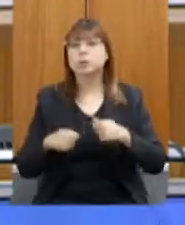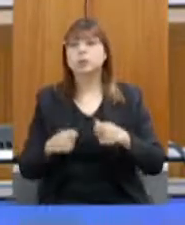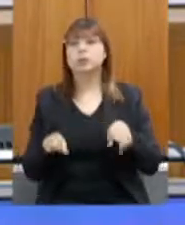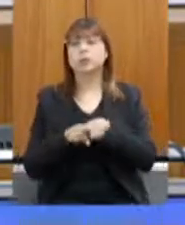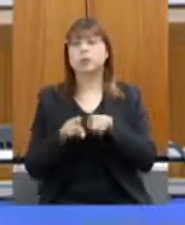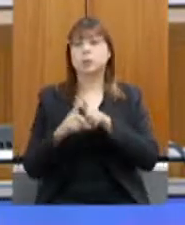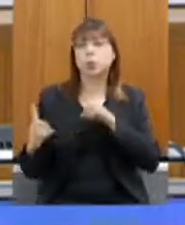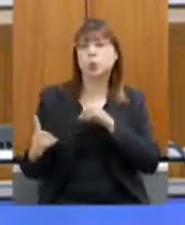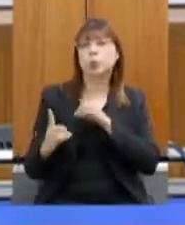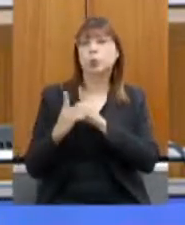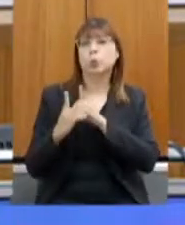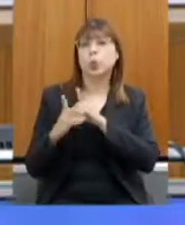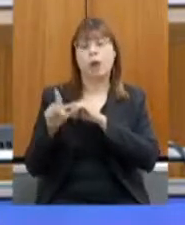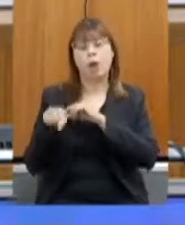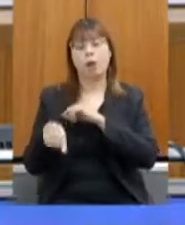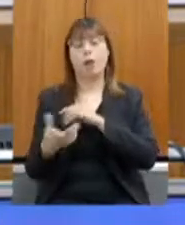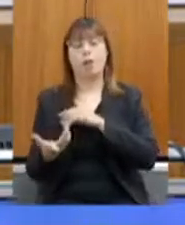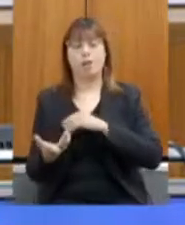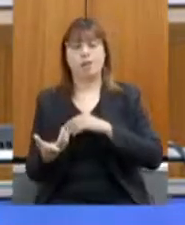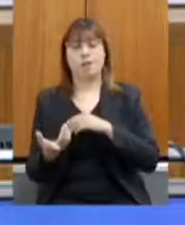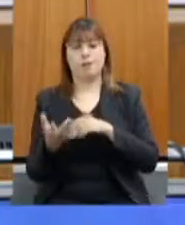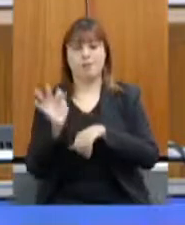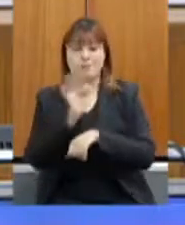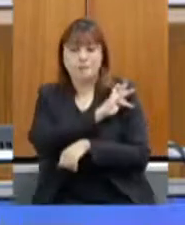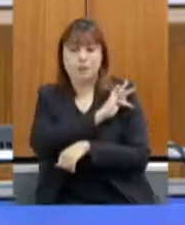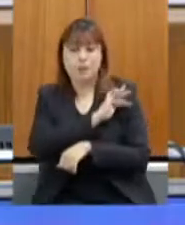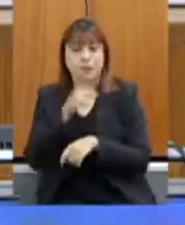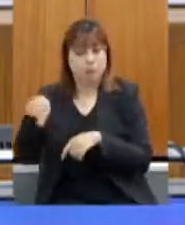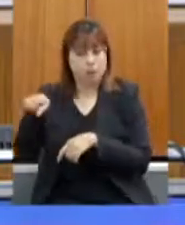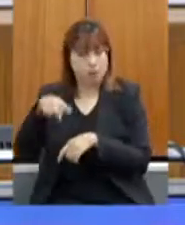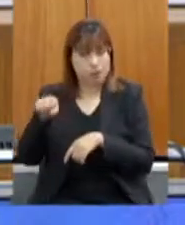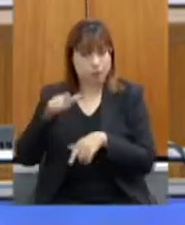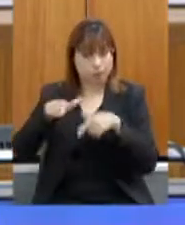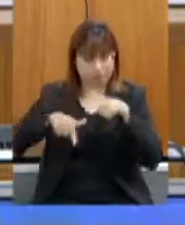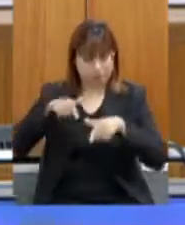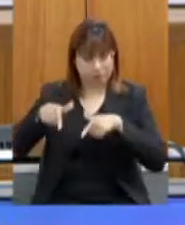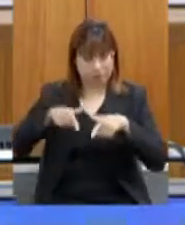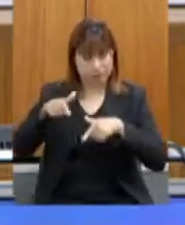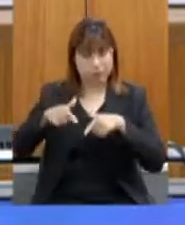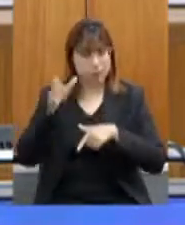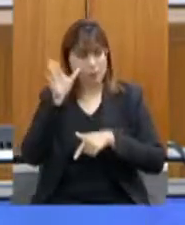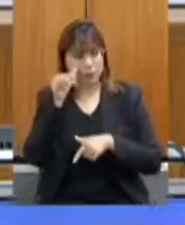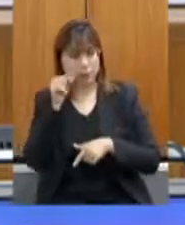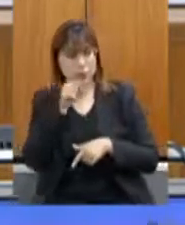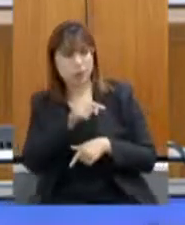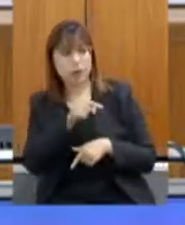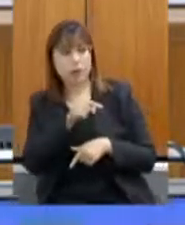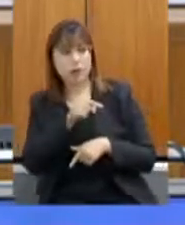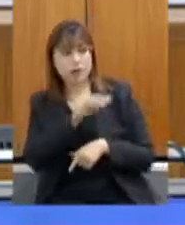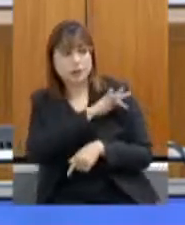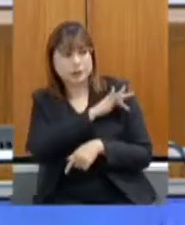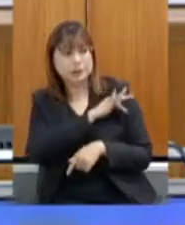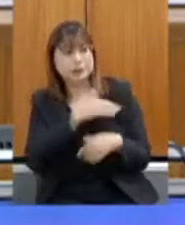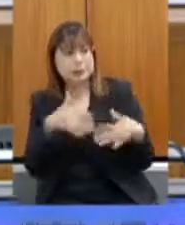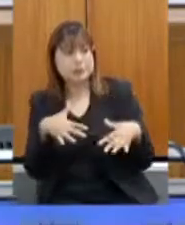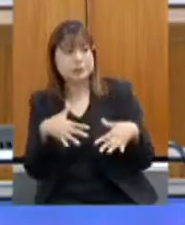aproximar a fiscalização para que o produtor veja a fiscalização como uma parceria.